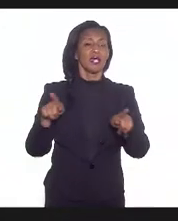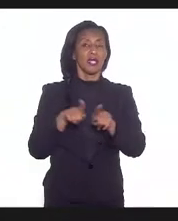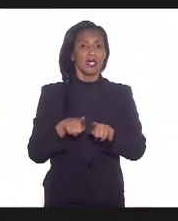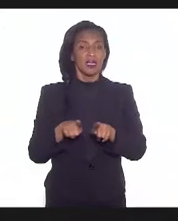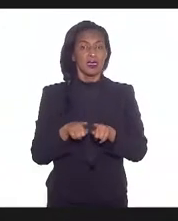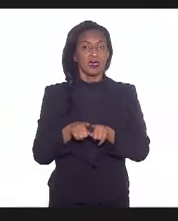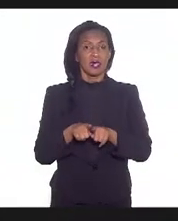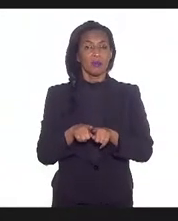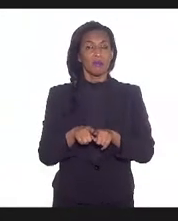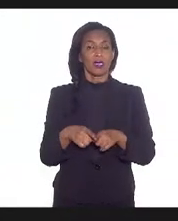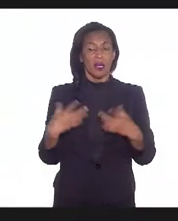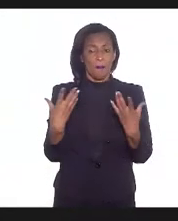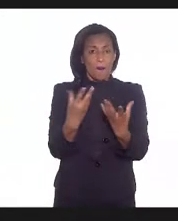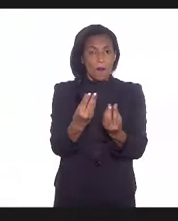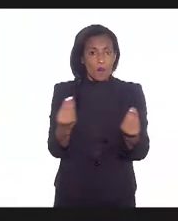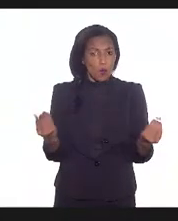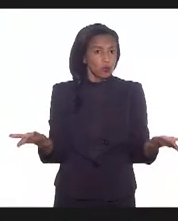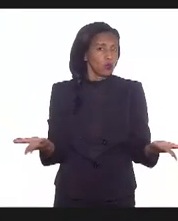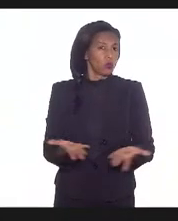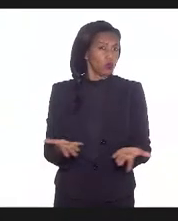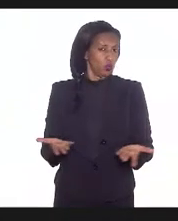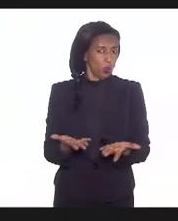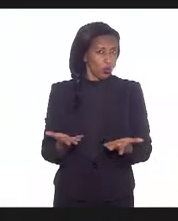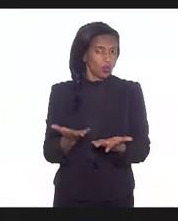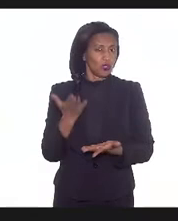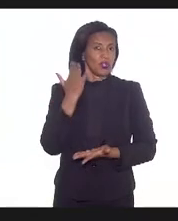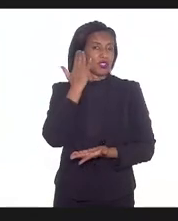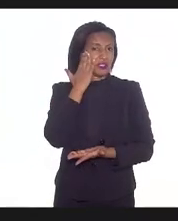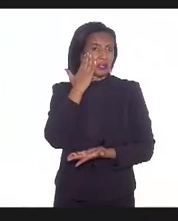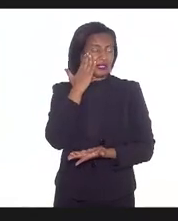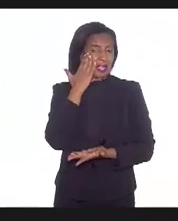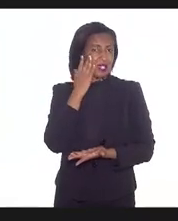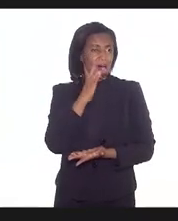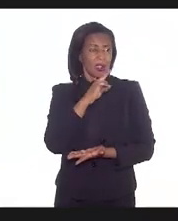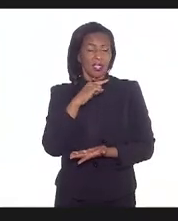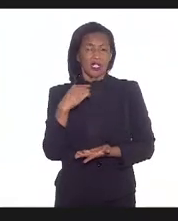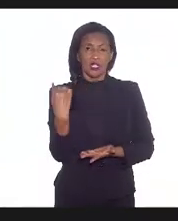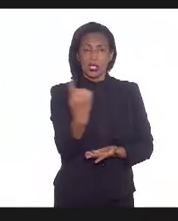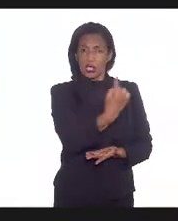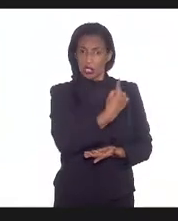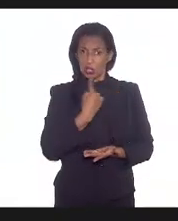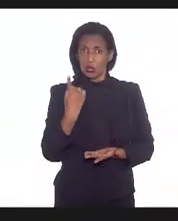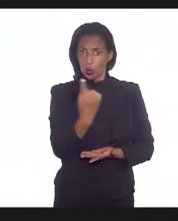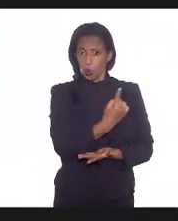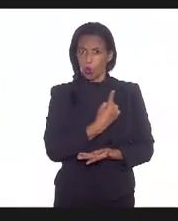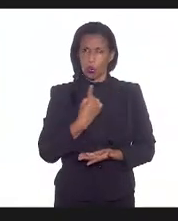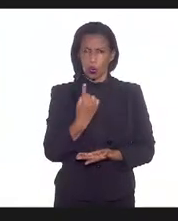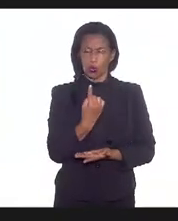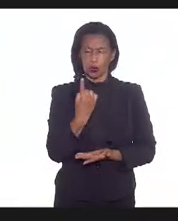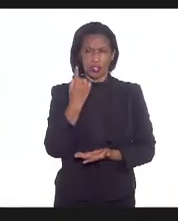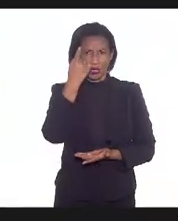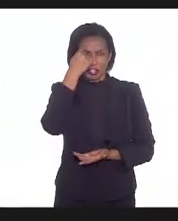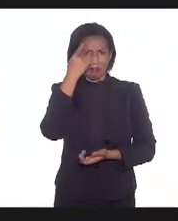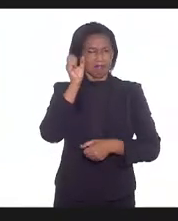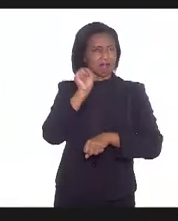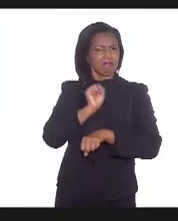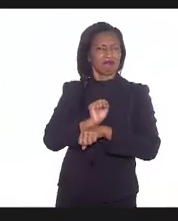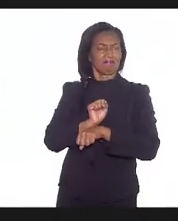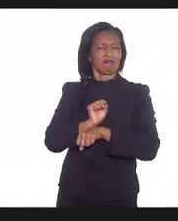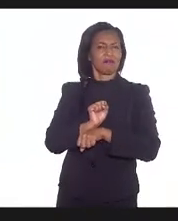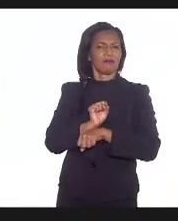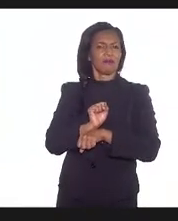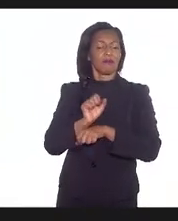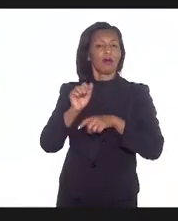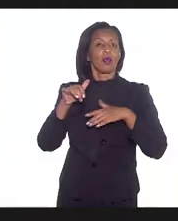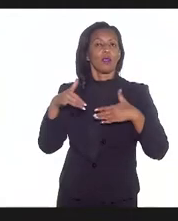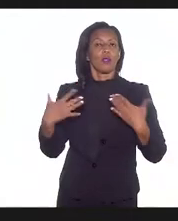é, muitos hoje, hoje a gente já sabe, que de todos os casos, é uma questão que a gente tem que parar e refletir. Quando se